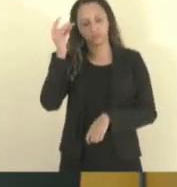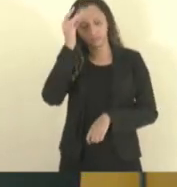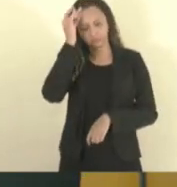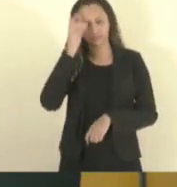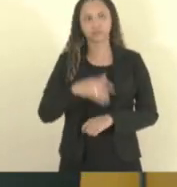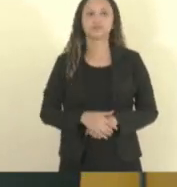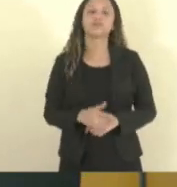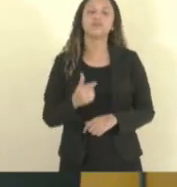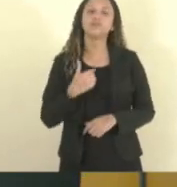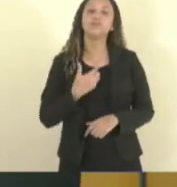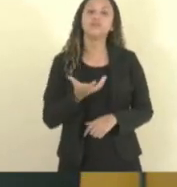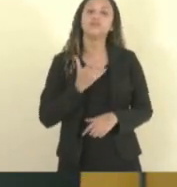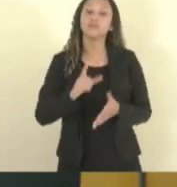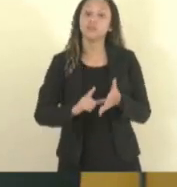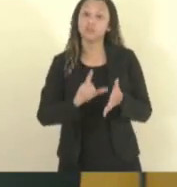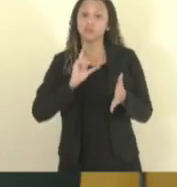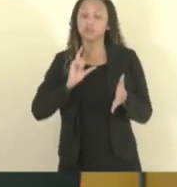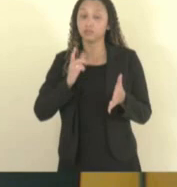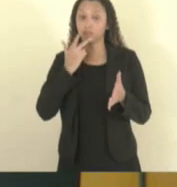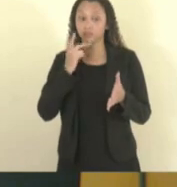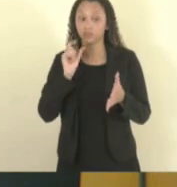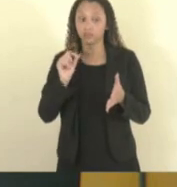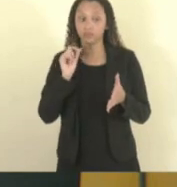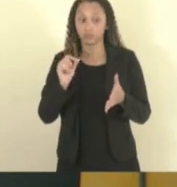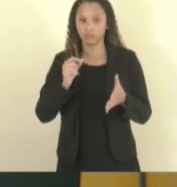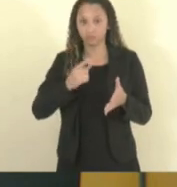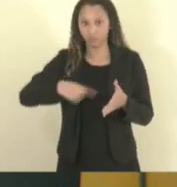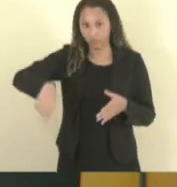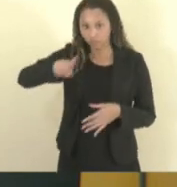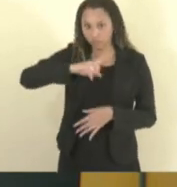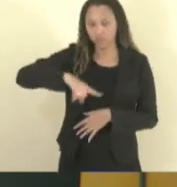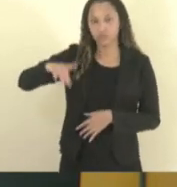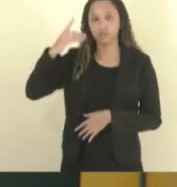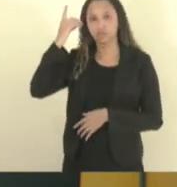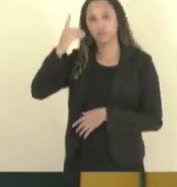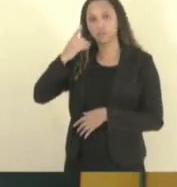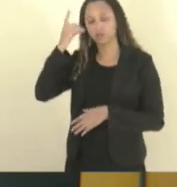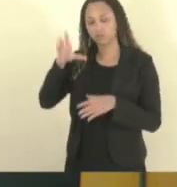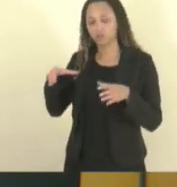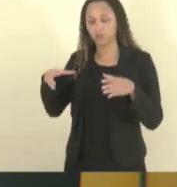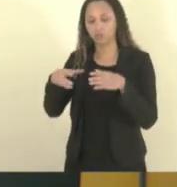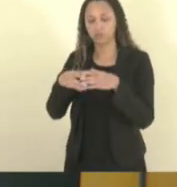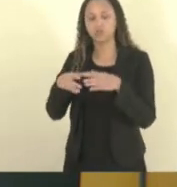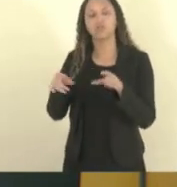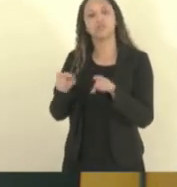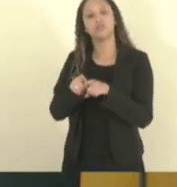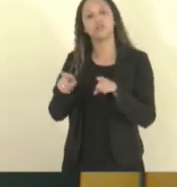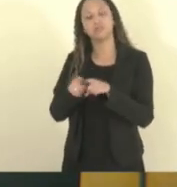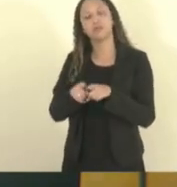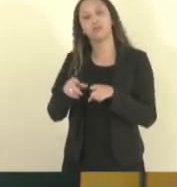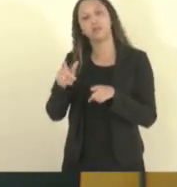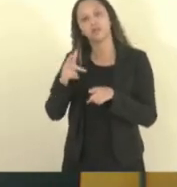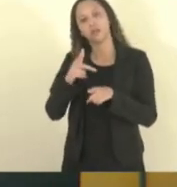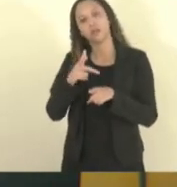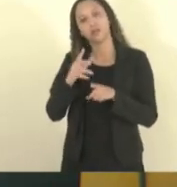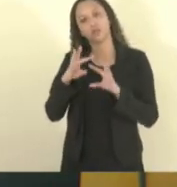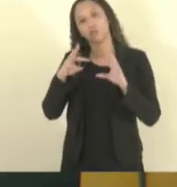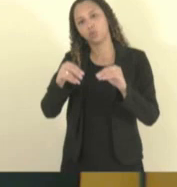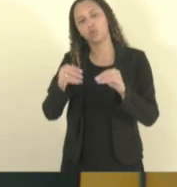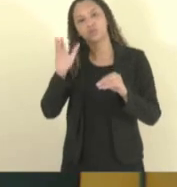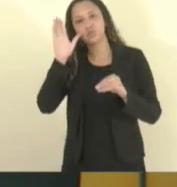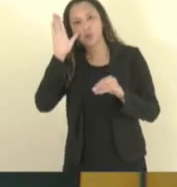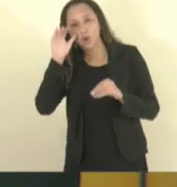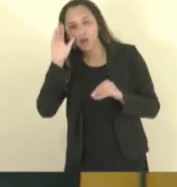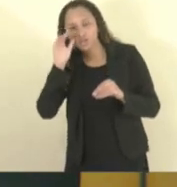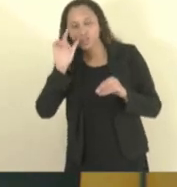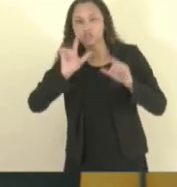gostaria de passar para os deputados da comissão e quem está nos acompanhando pela TV